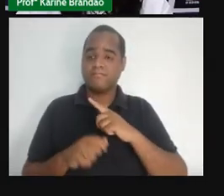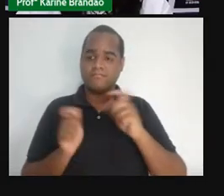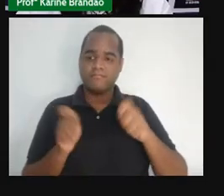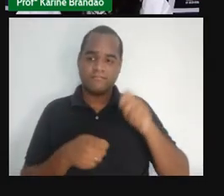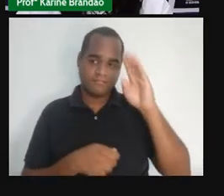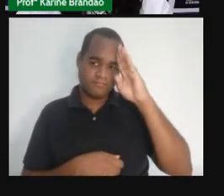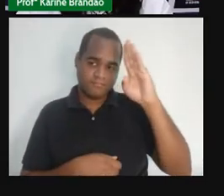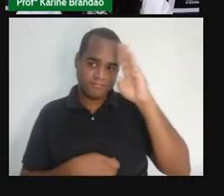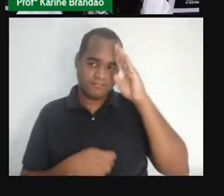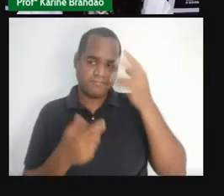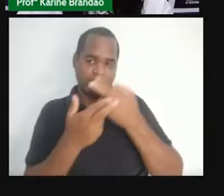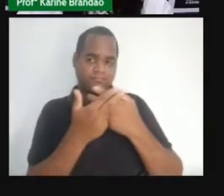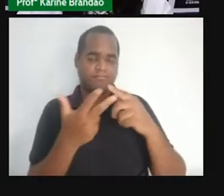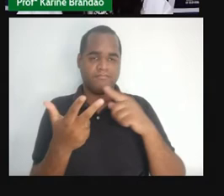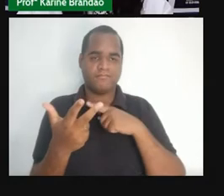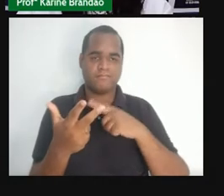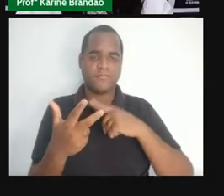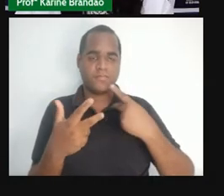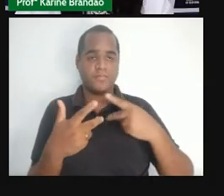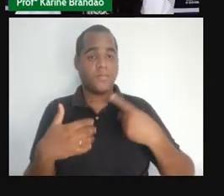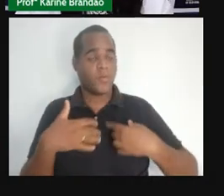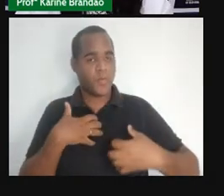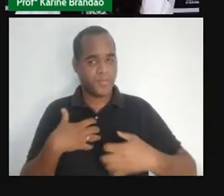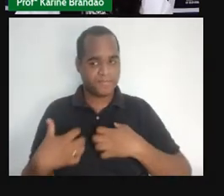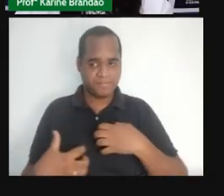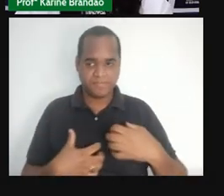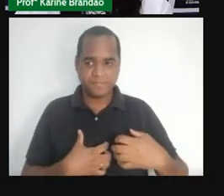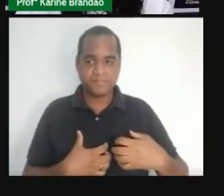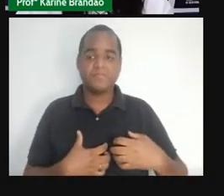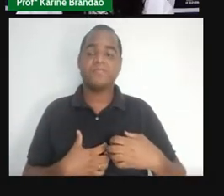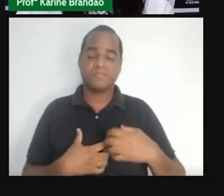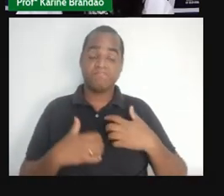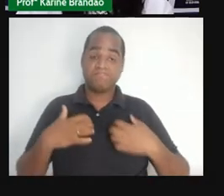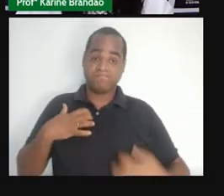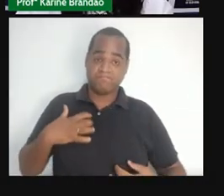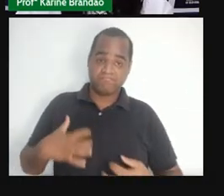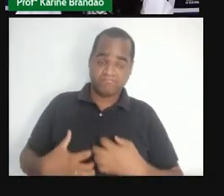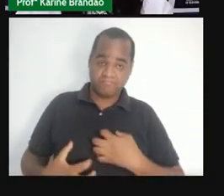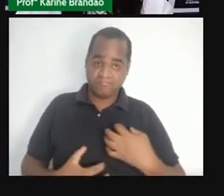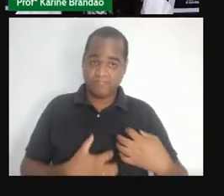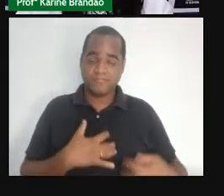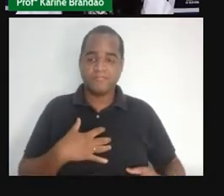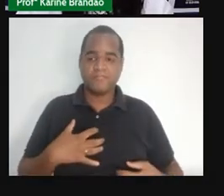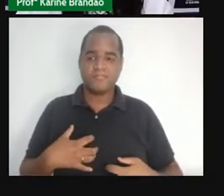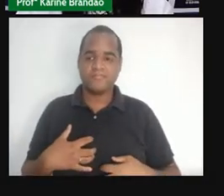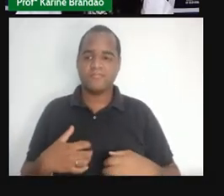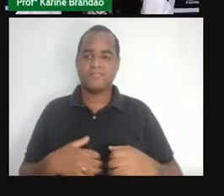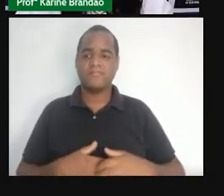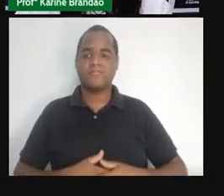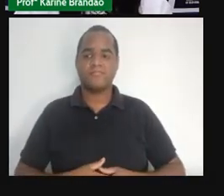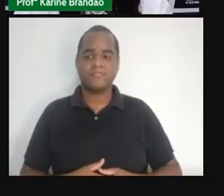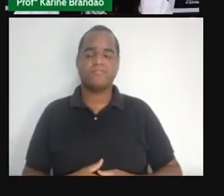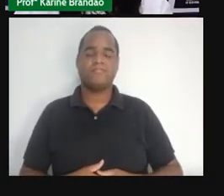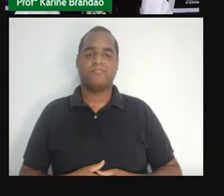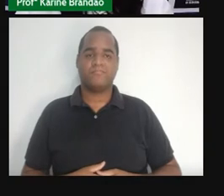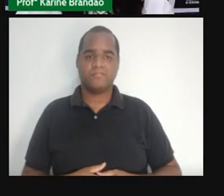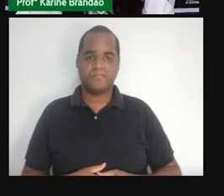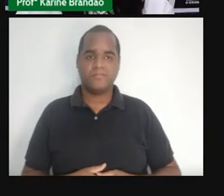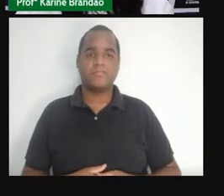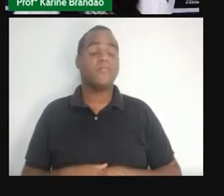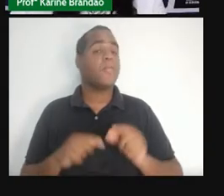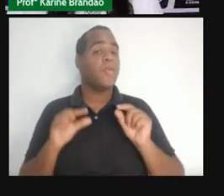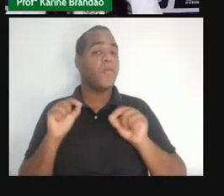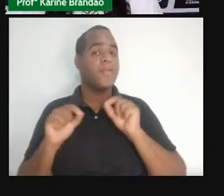sistema nervoso central e cardiovascular. Além de órgãos, como olhos, pele e ossos. O que que